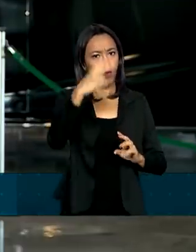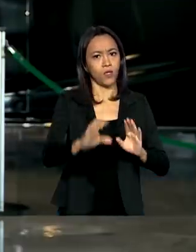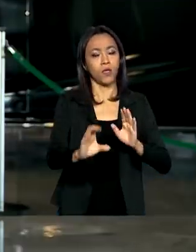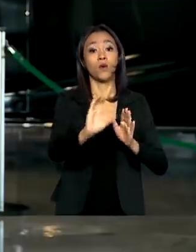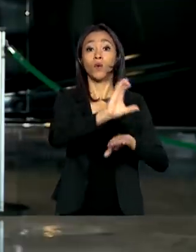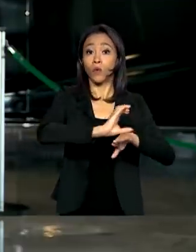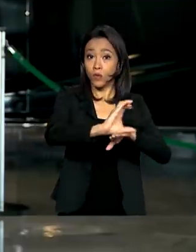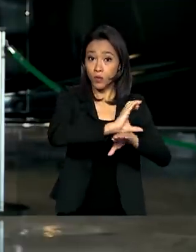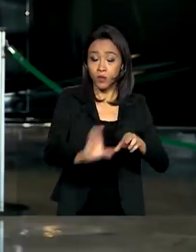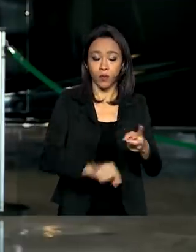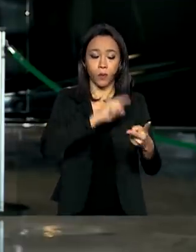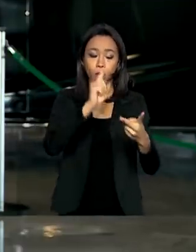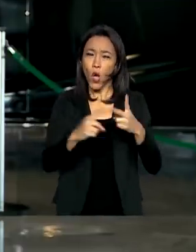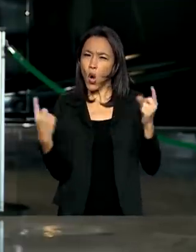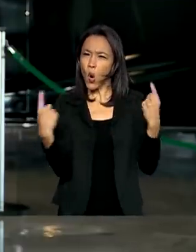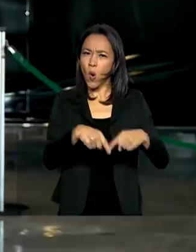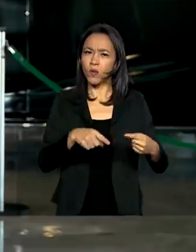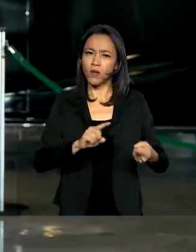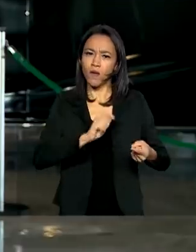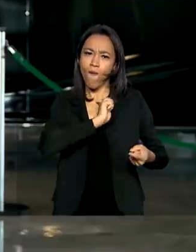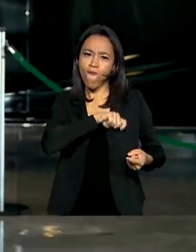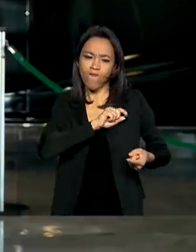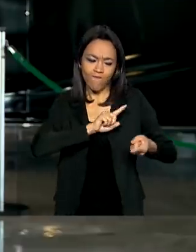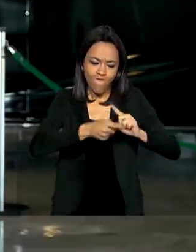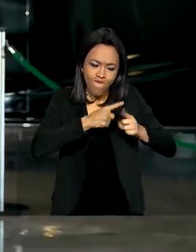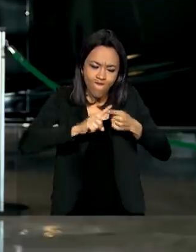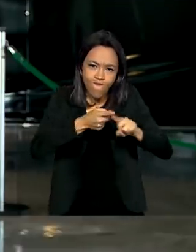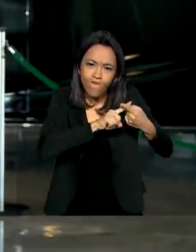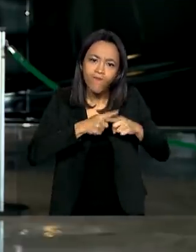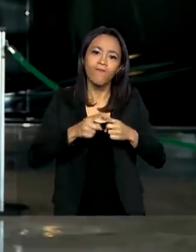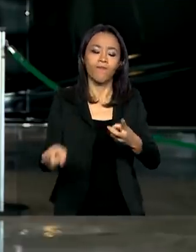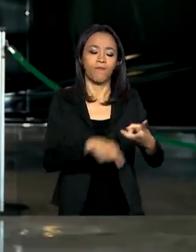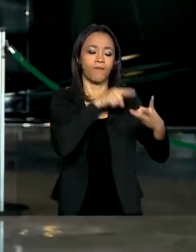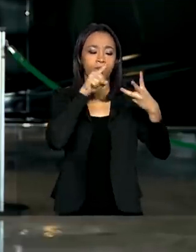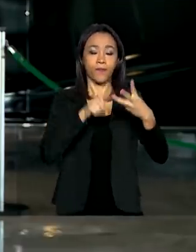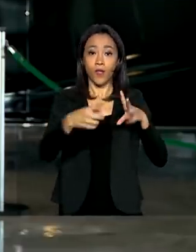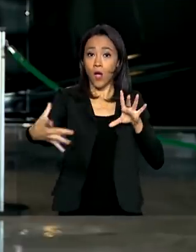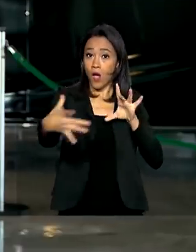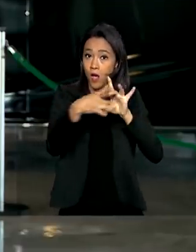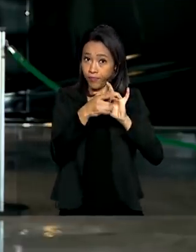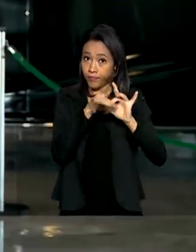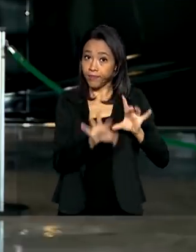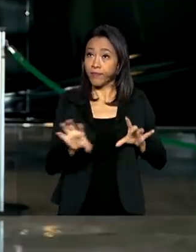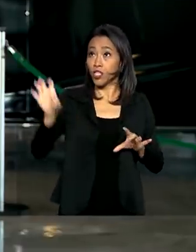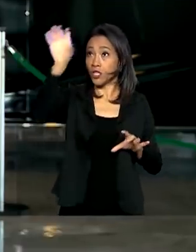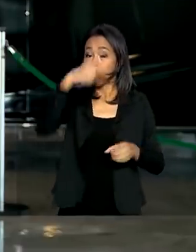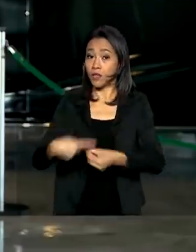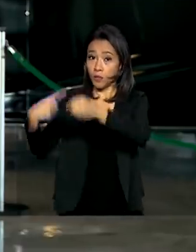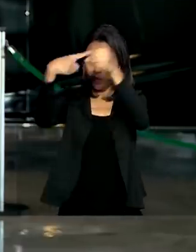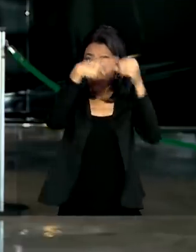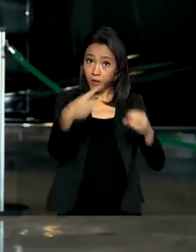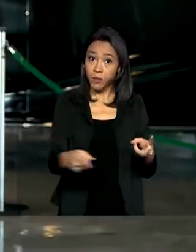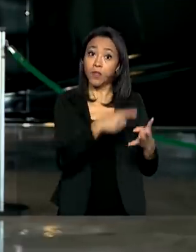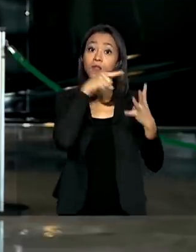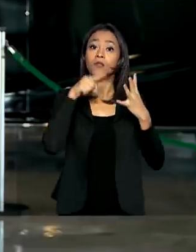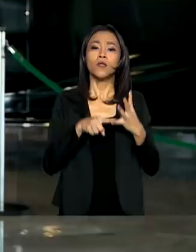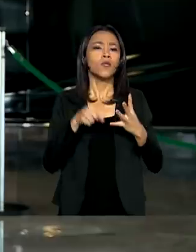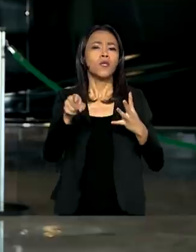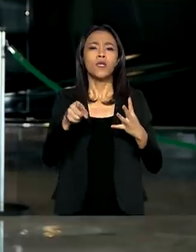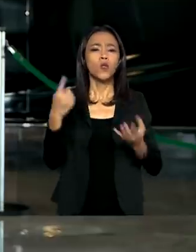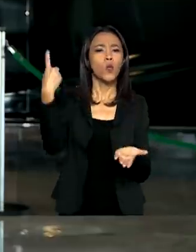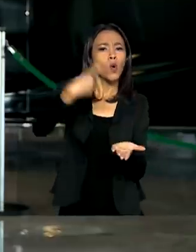combate irrestrito à criminalidade, a atuação integrada com estados e municípios e o compromisso com a